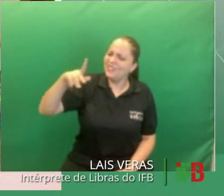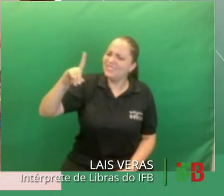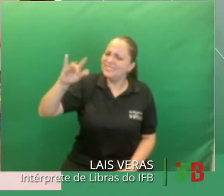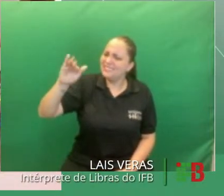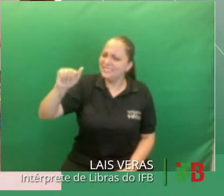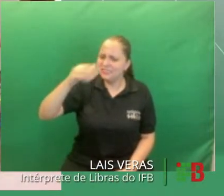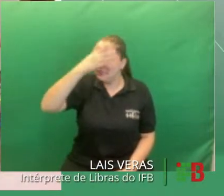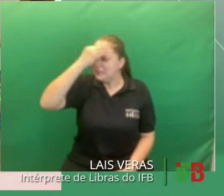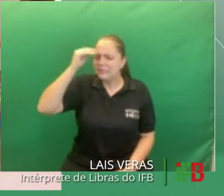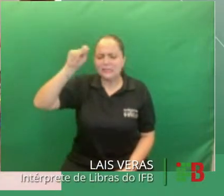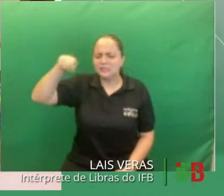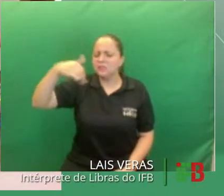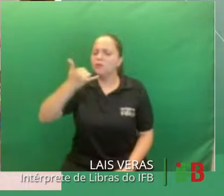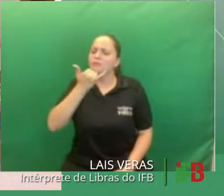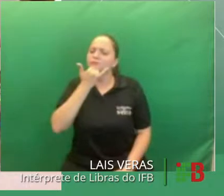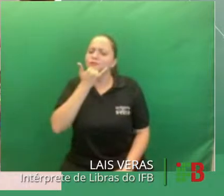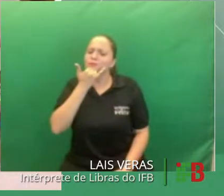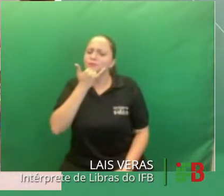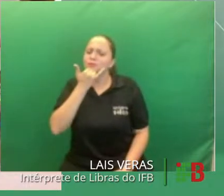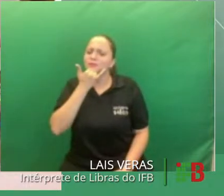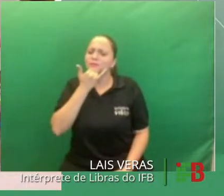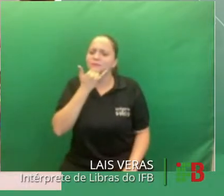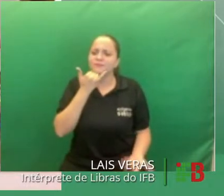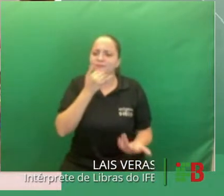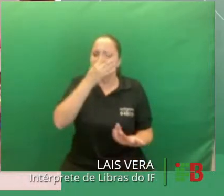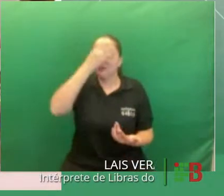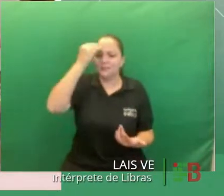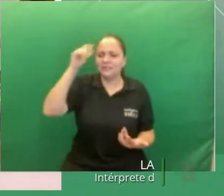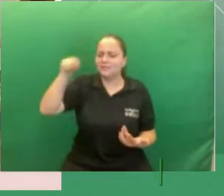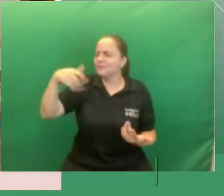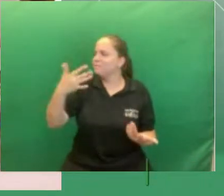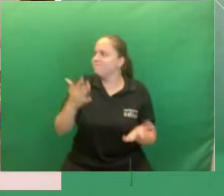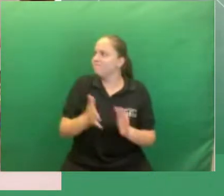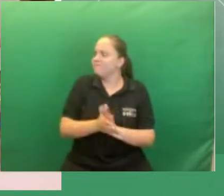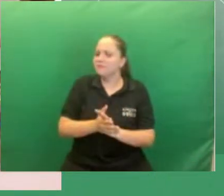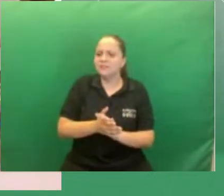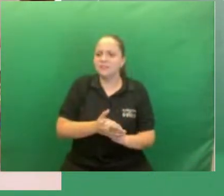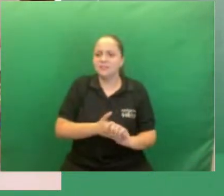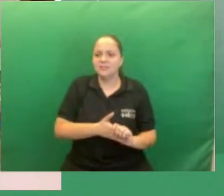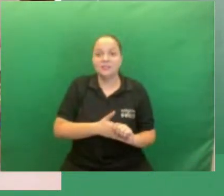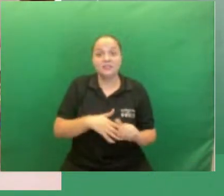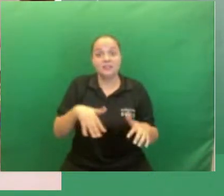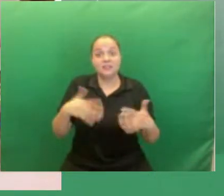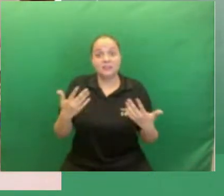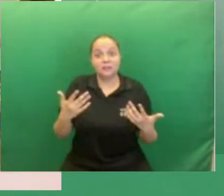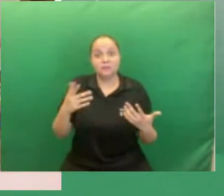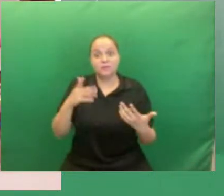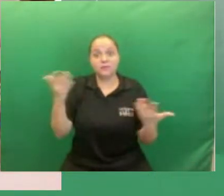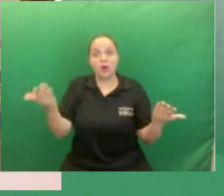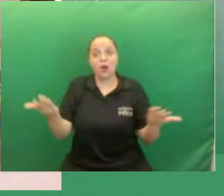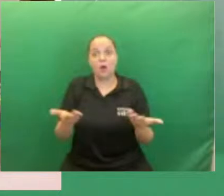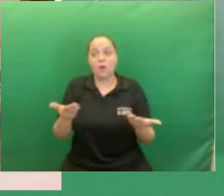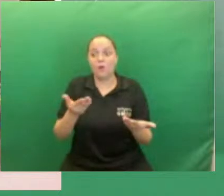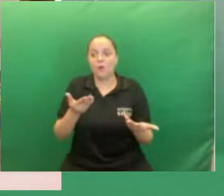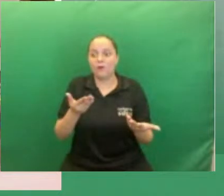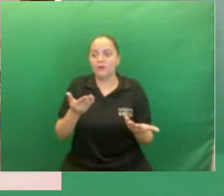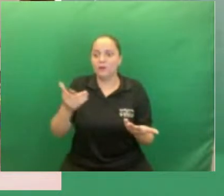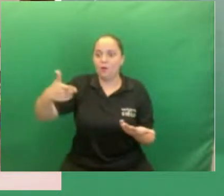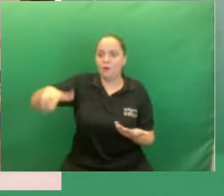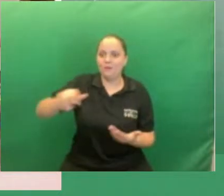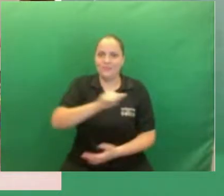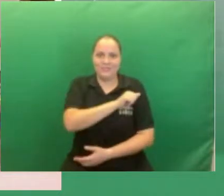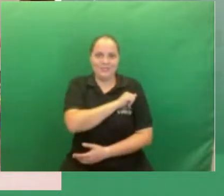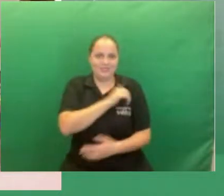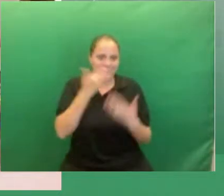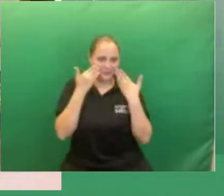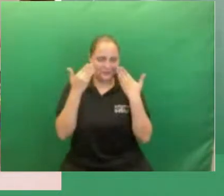Camila Alves do Santos Lima, que o trabalho dela é intitulado Uma análise sociolinguística sobre o